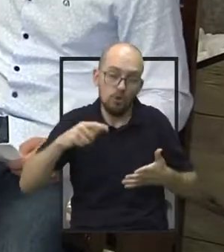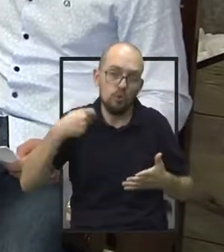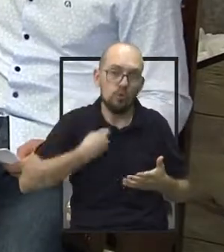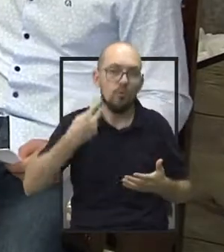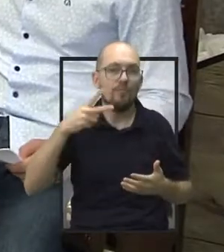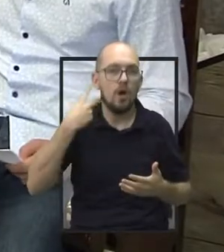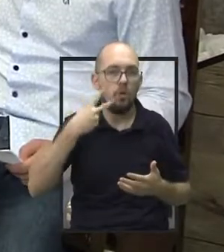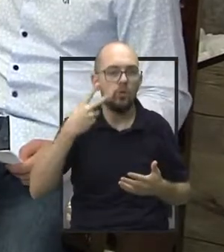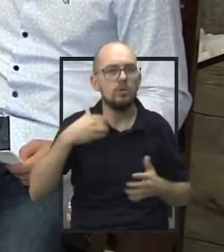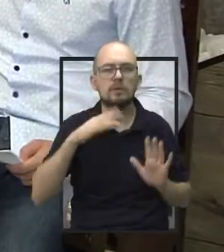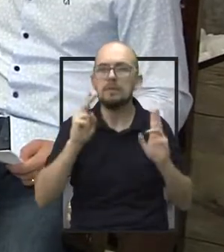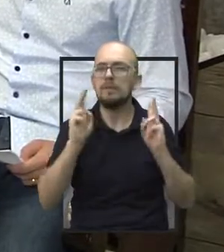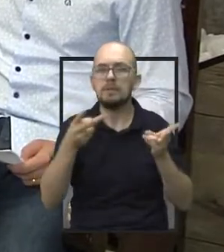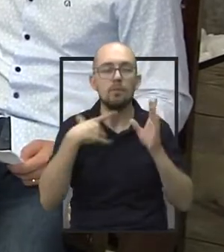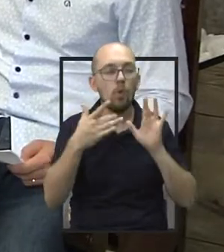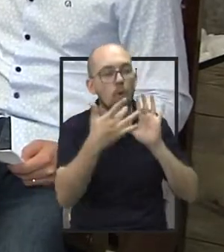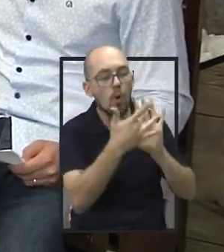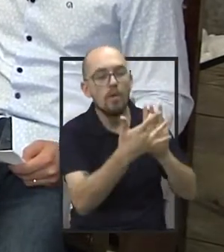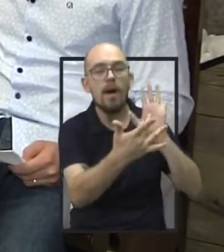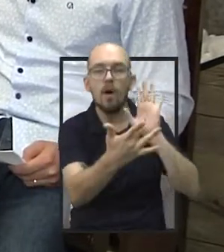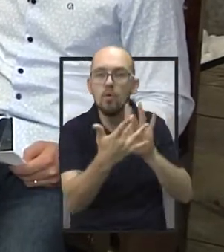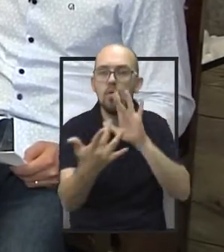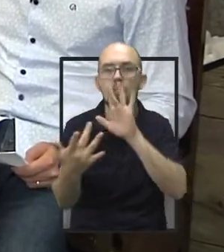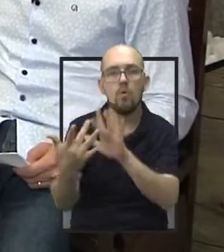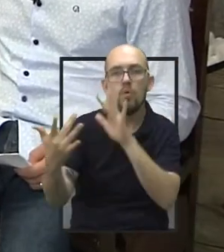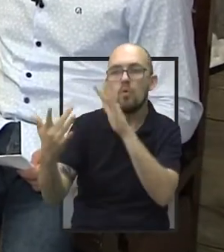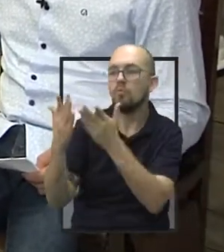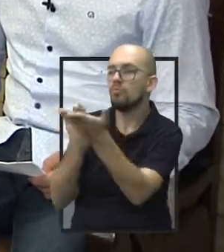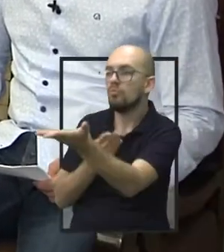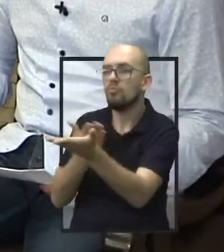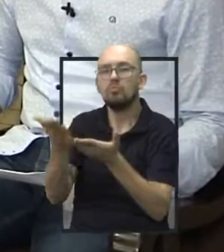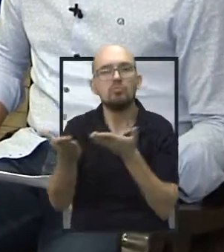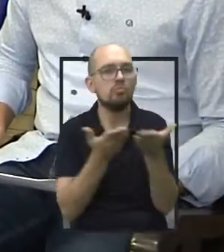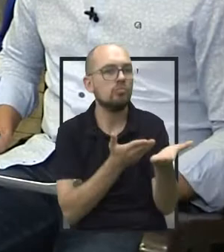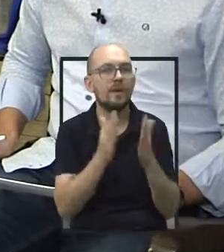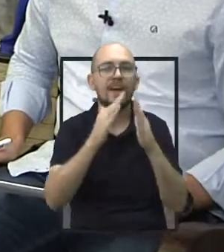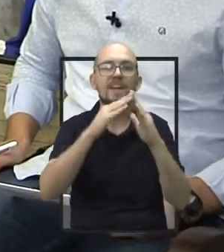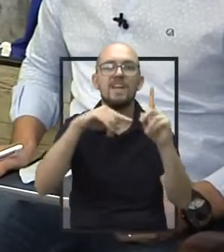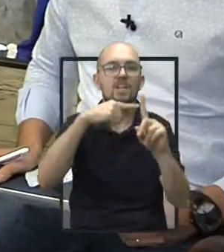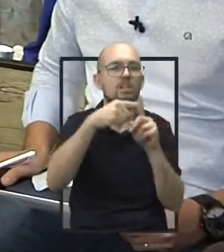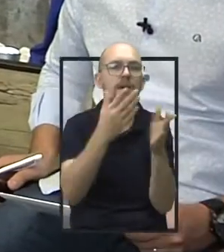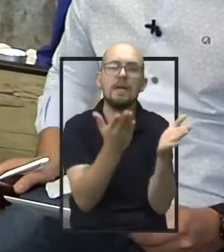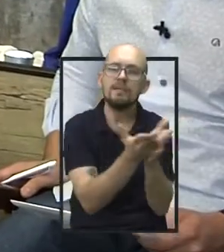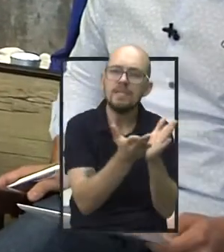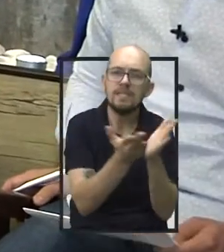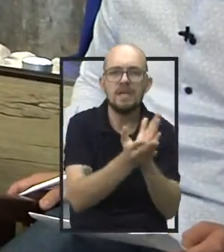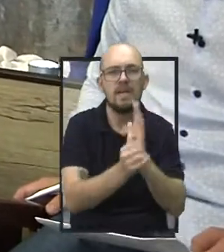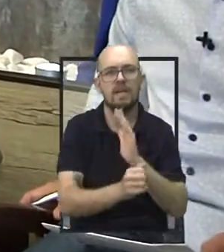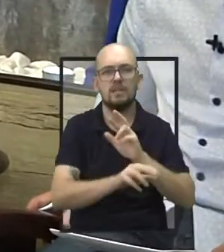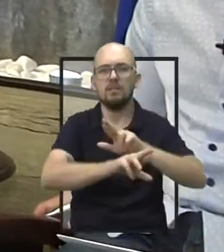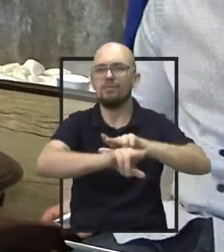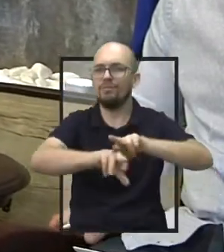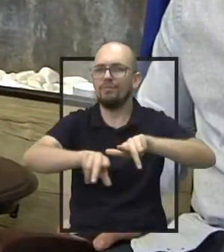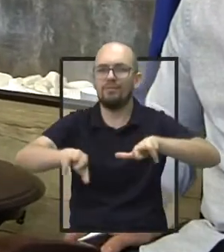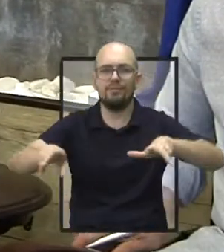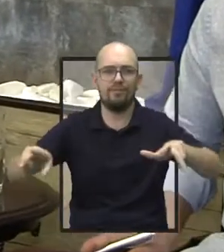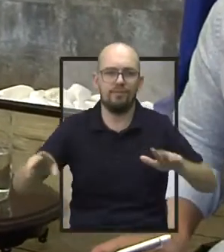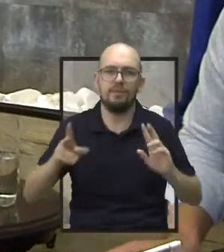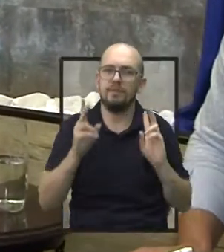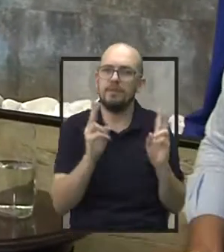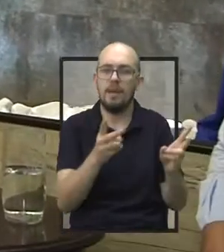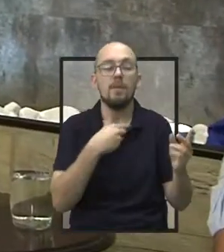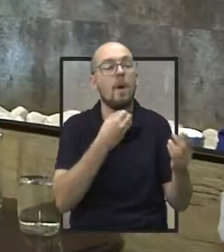nós tivemos sempre um bom contato com essas igrejas evangélicas, enfim. Nós sempre tivemos